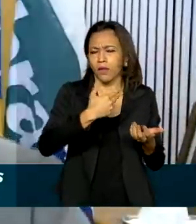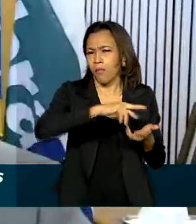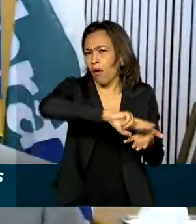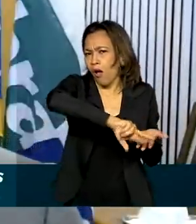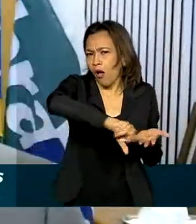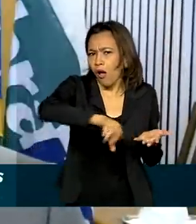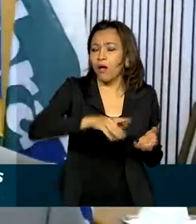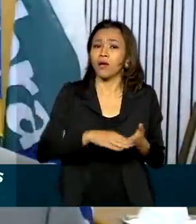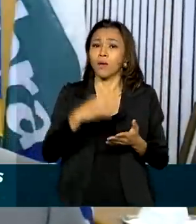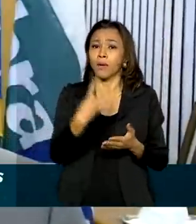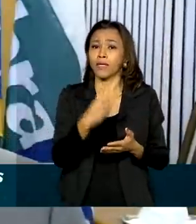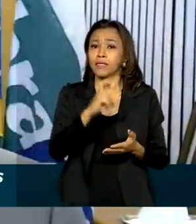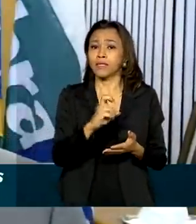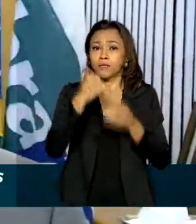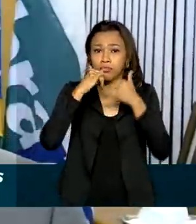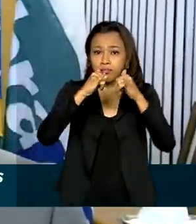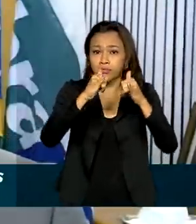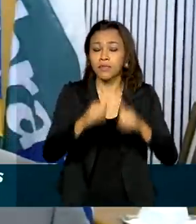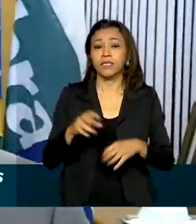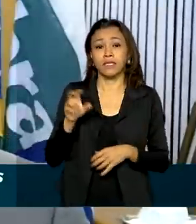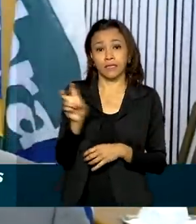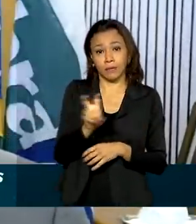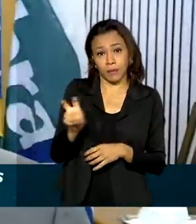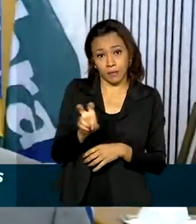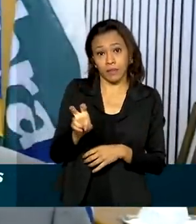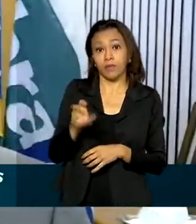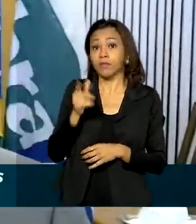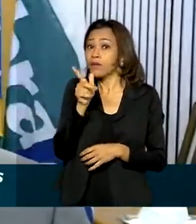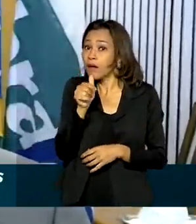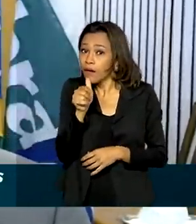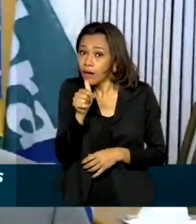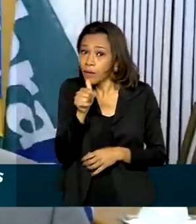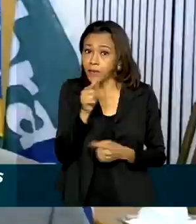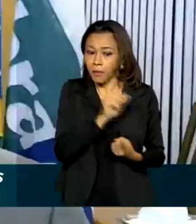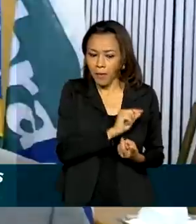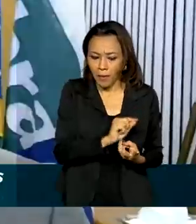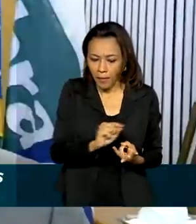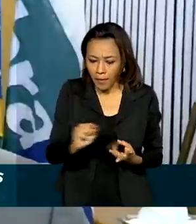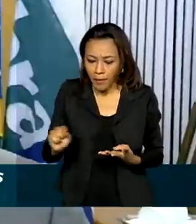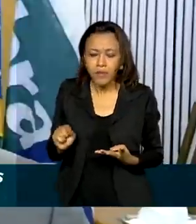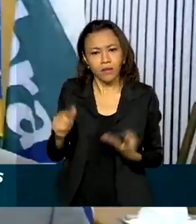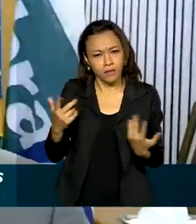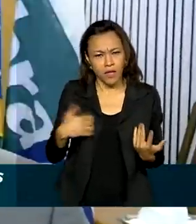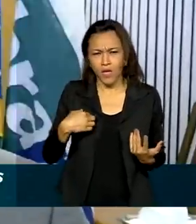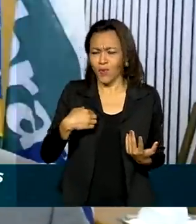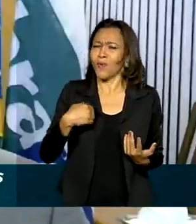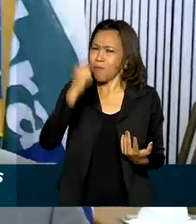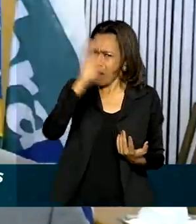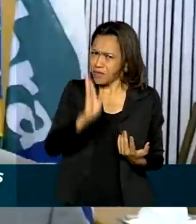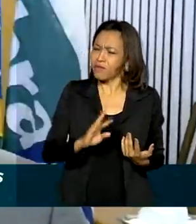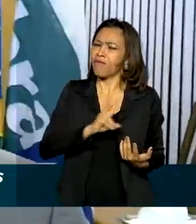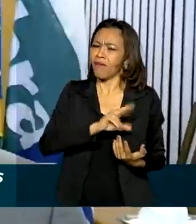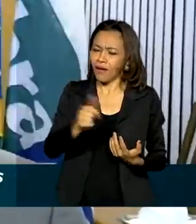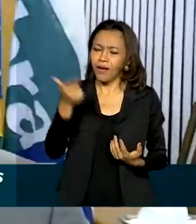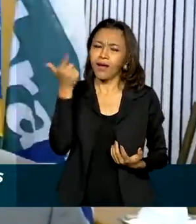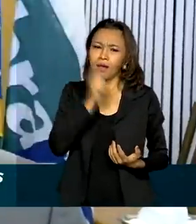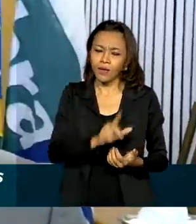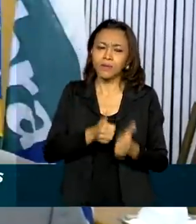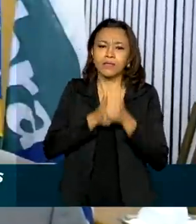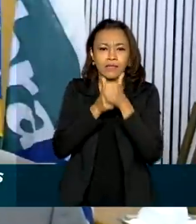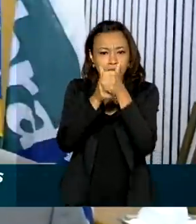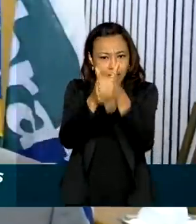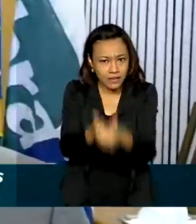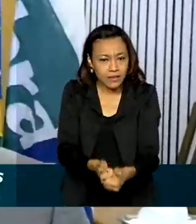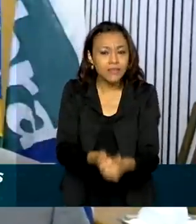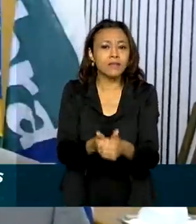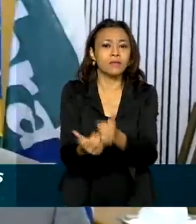e 50% de água. E eu não tenho dúvidas que o Brasil vai seguir cumprindo um papel extremamente